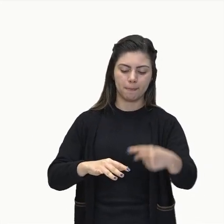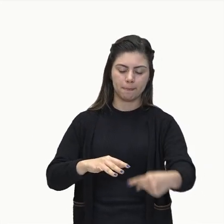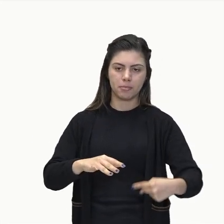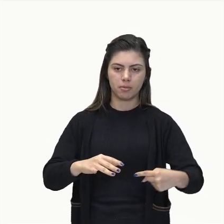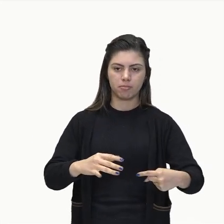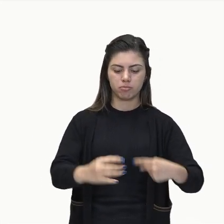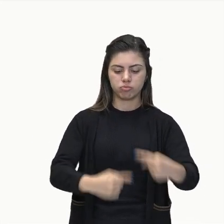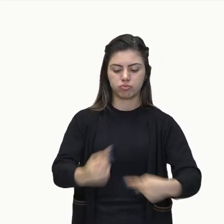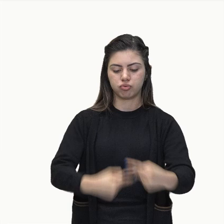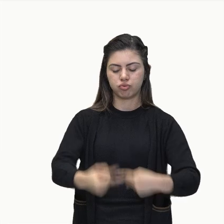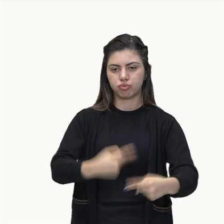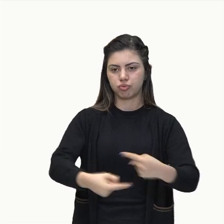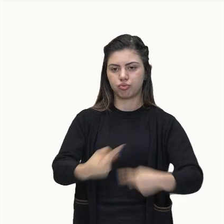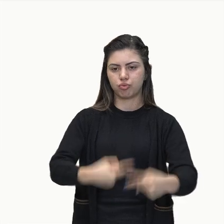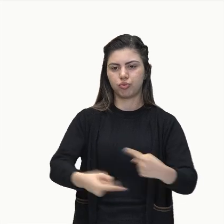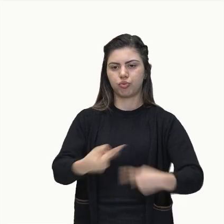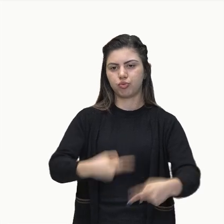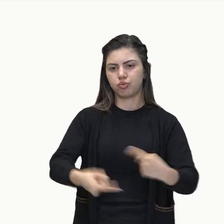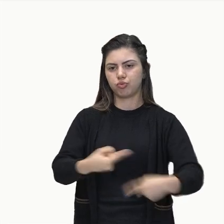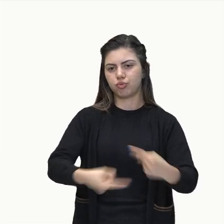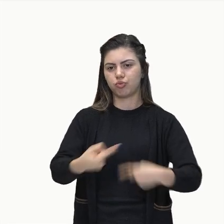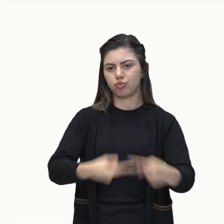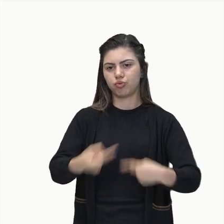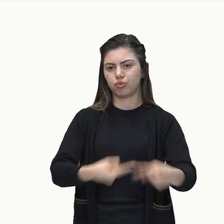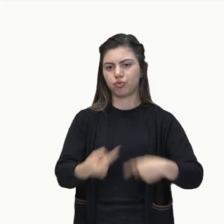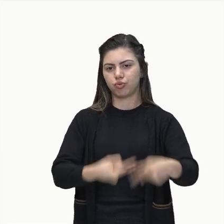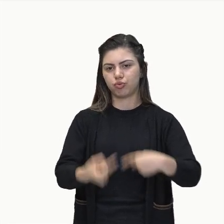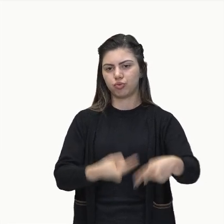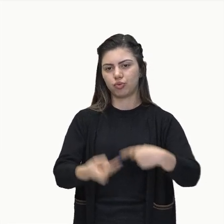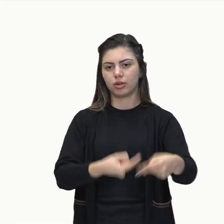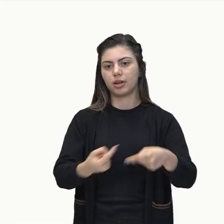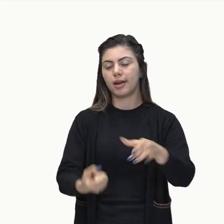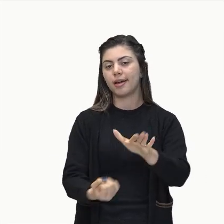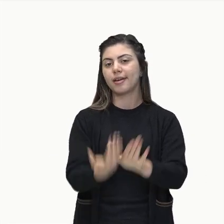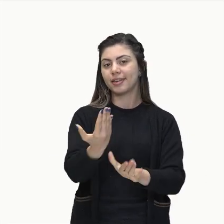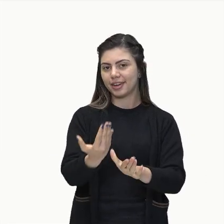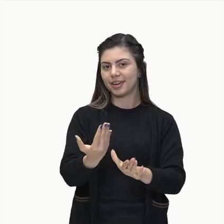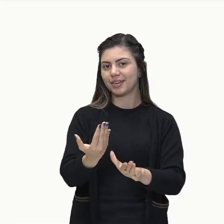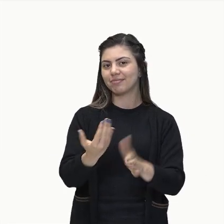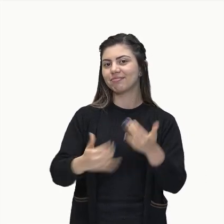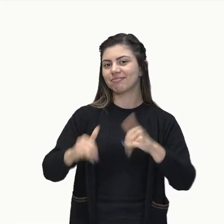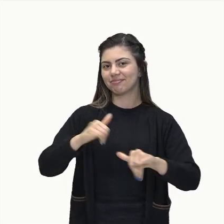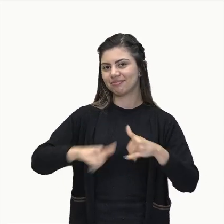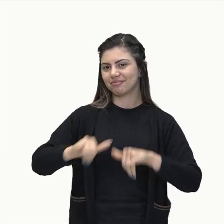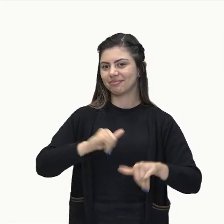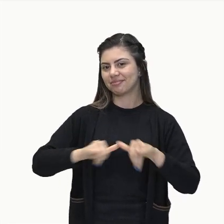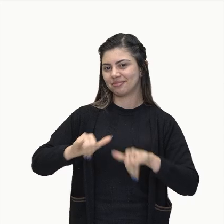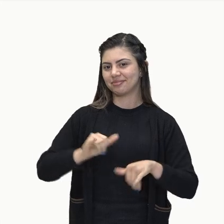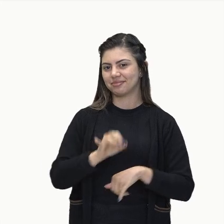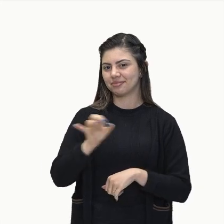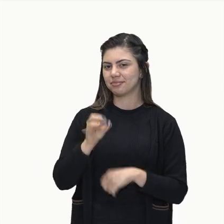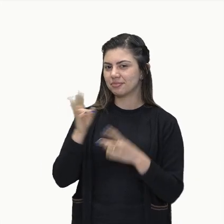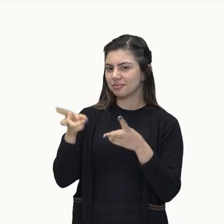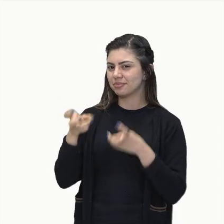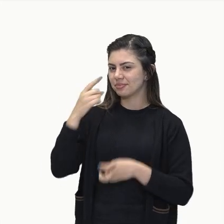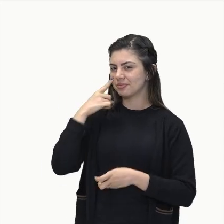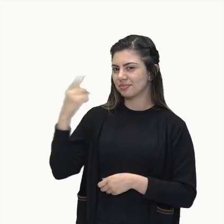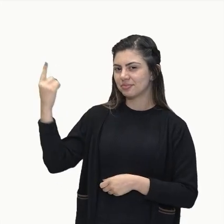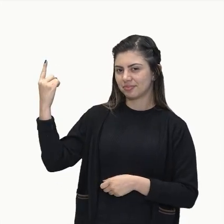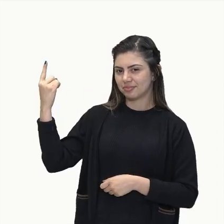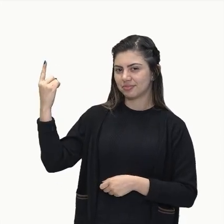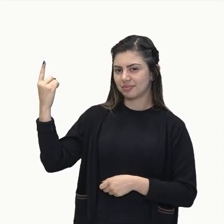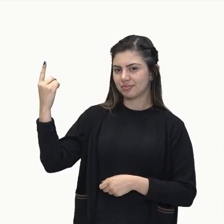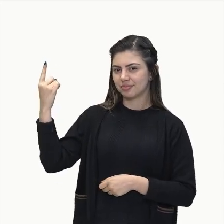fazer é girar, tá, pessoal? Girando, a gente consegue aqui, ó, nessa